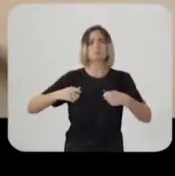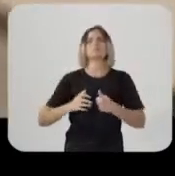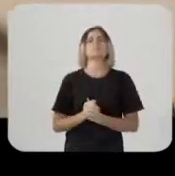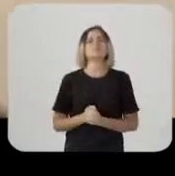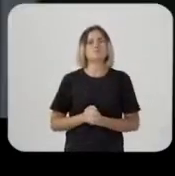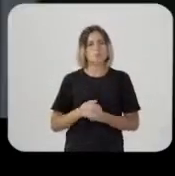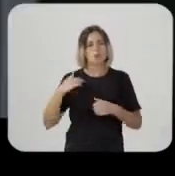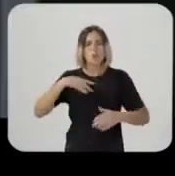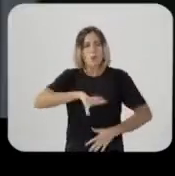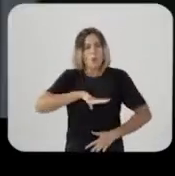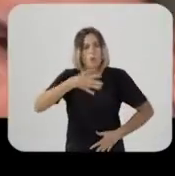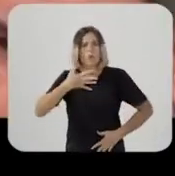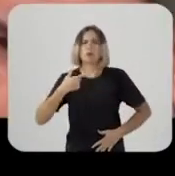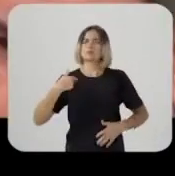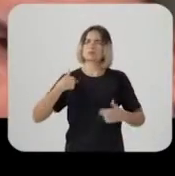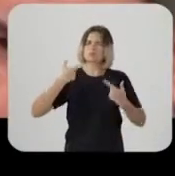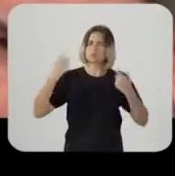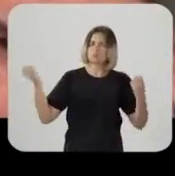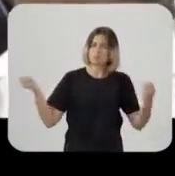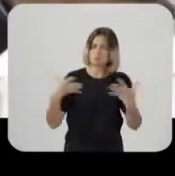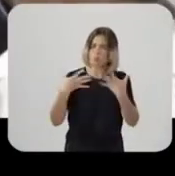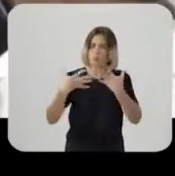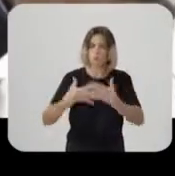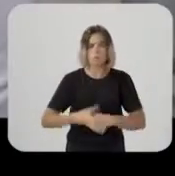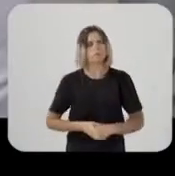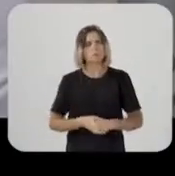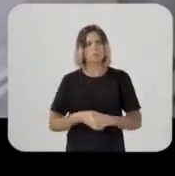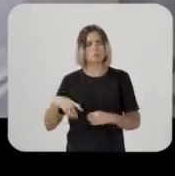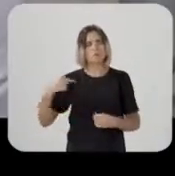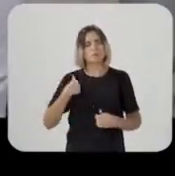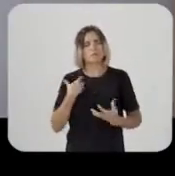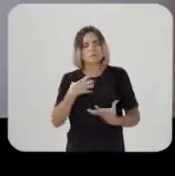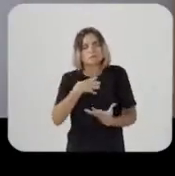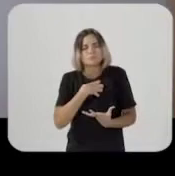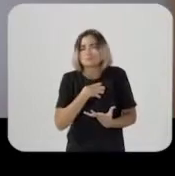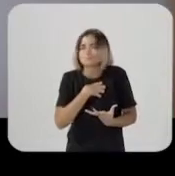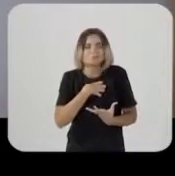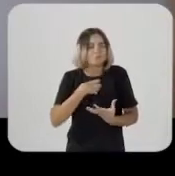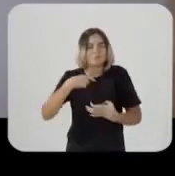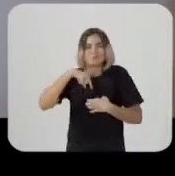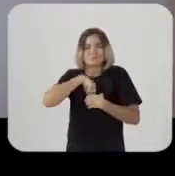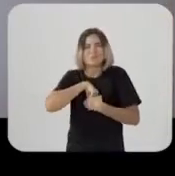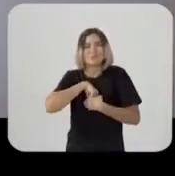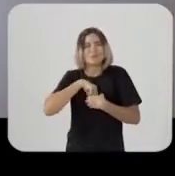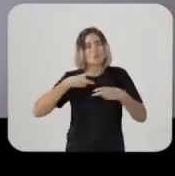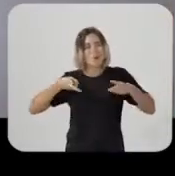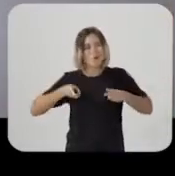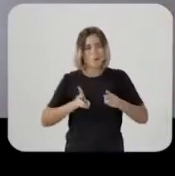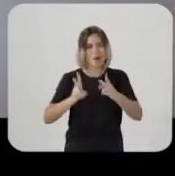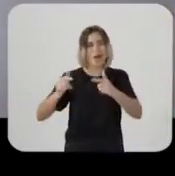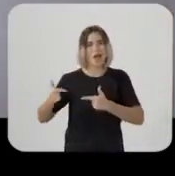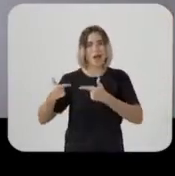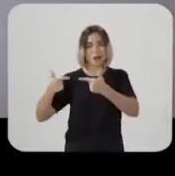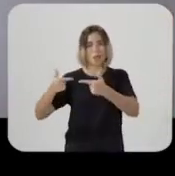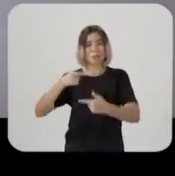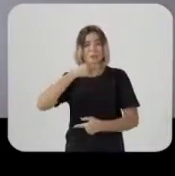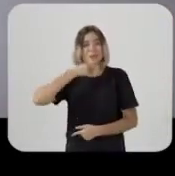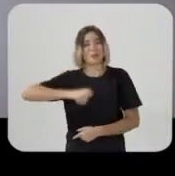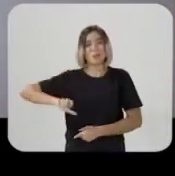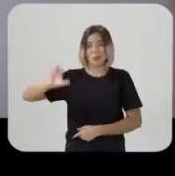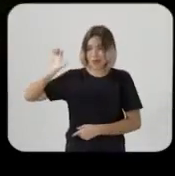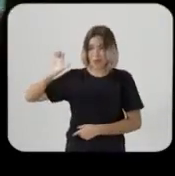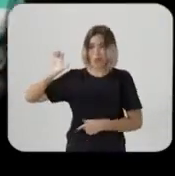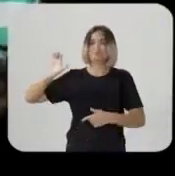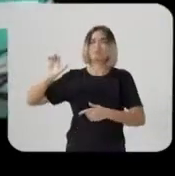que é possível ser feito com coragem, com altiveza e com inovação. Surgiu de um sentimento também que eu posso dar continuidade à luta de